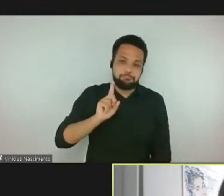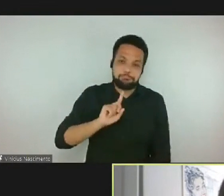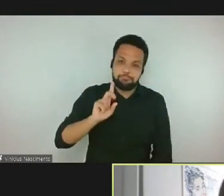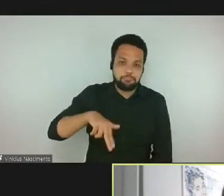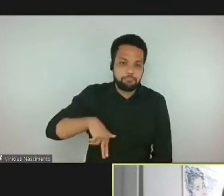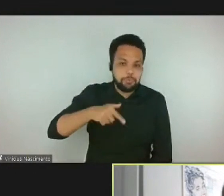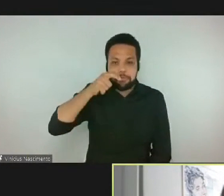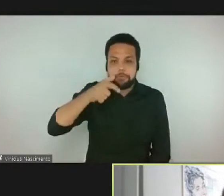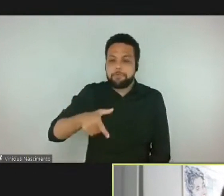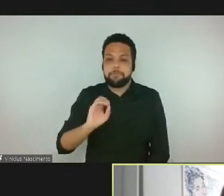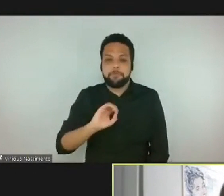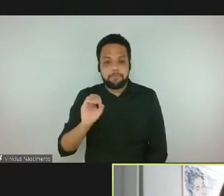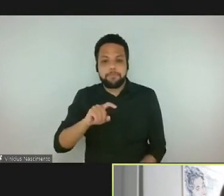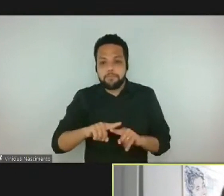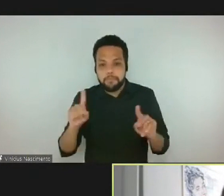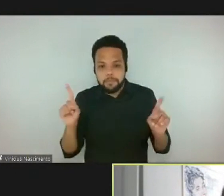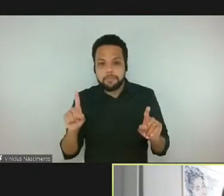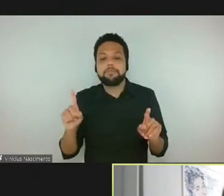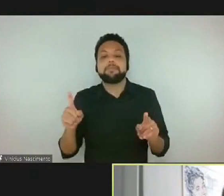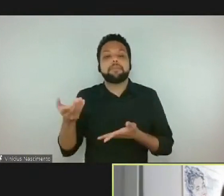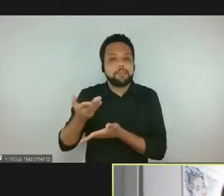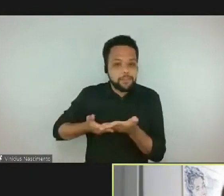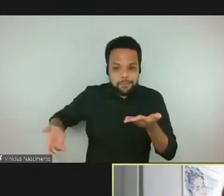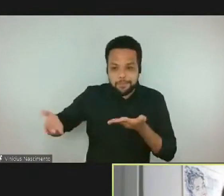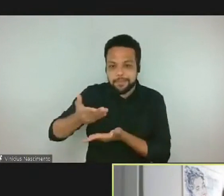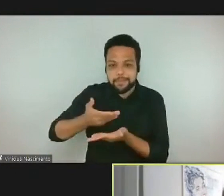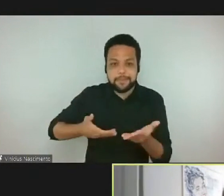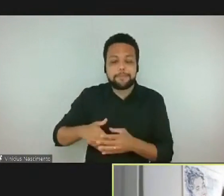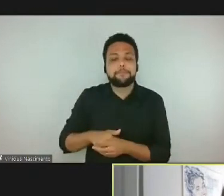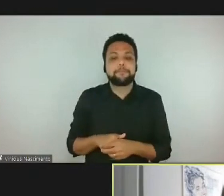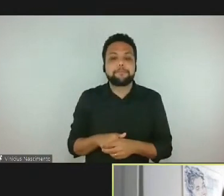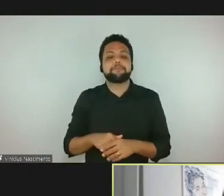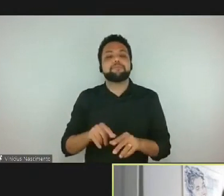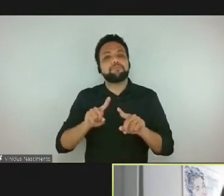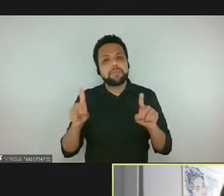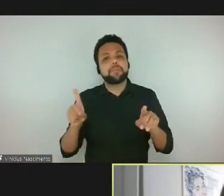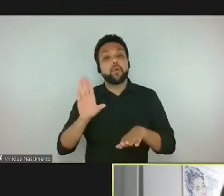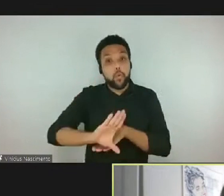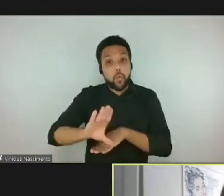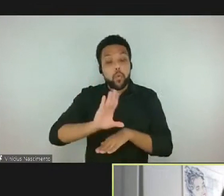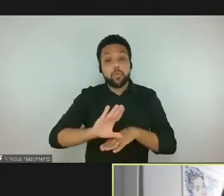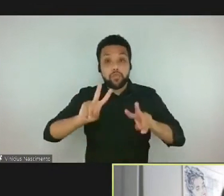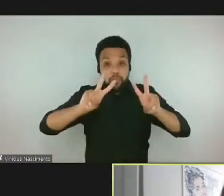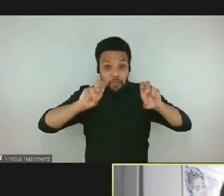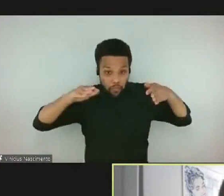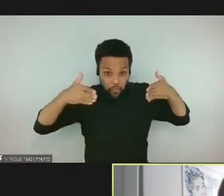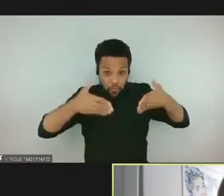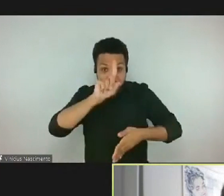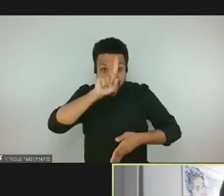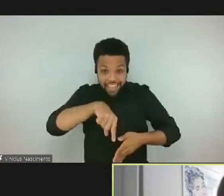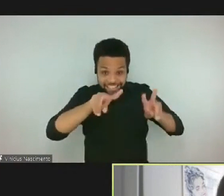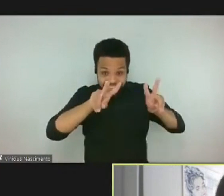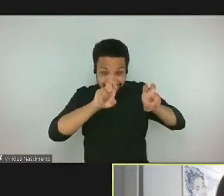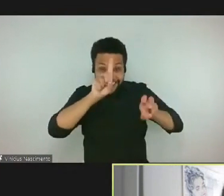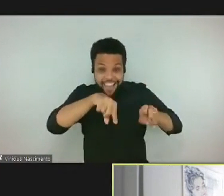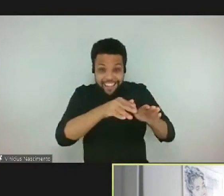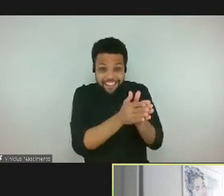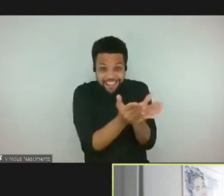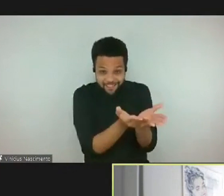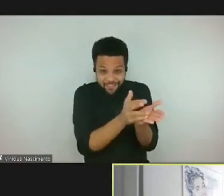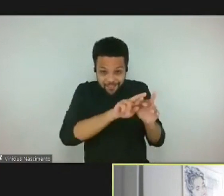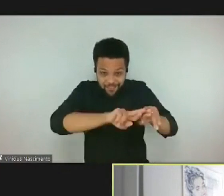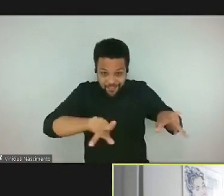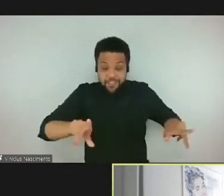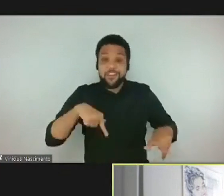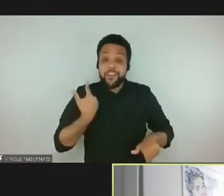interesse, mas, enfim, a gente compartilha. Mas, como o curso fala de livros, a gente acaba lendo livros que